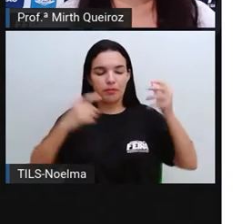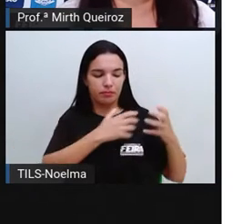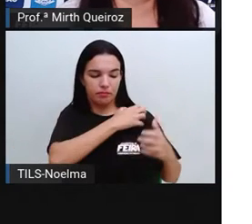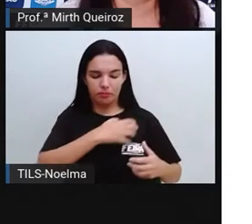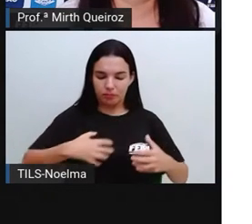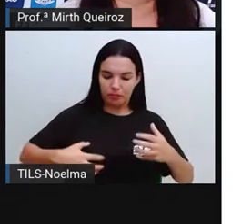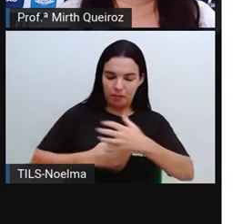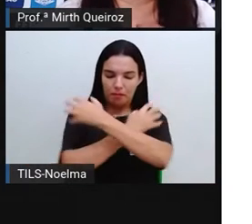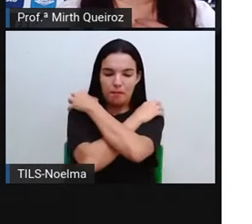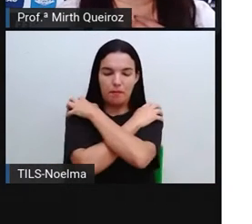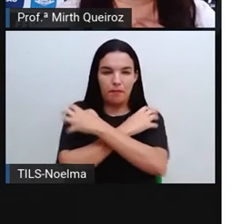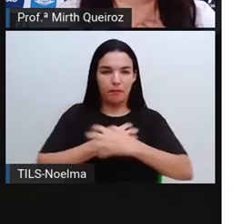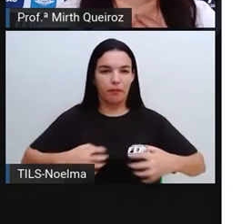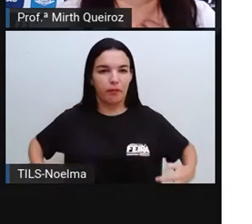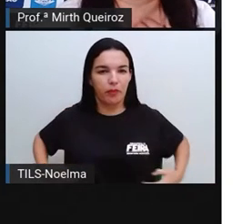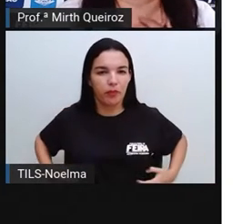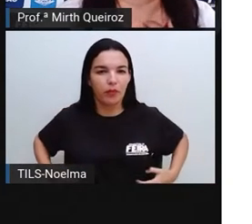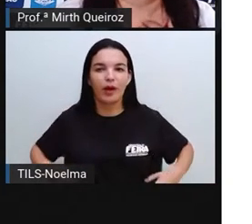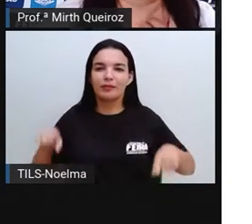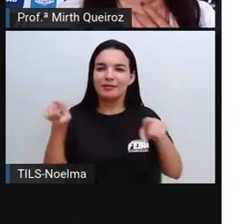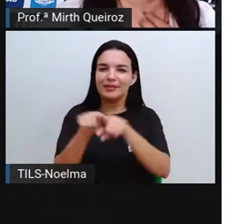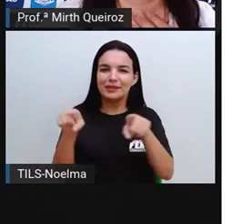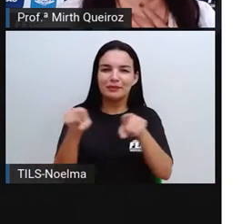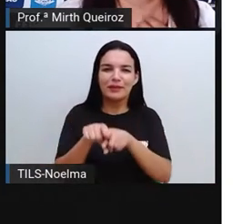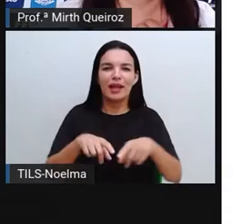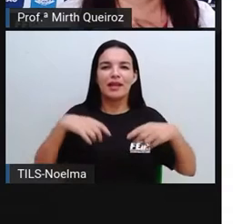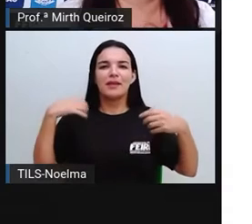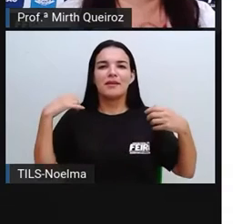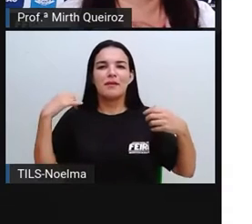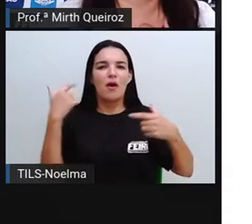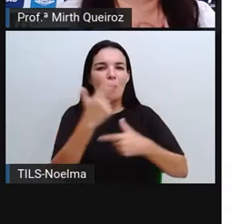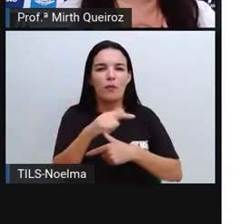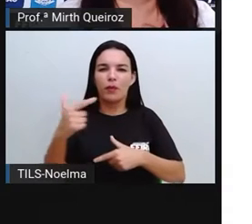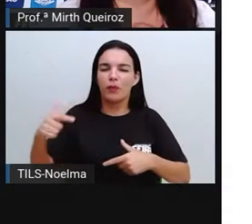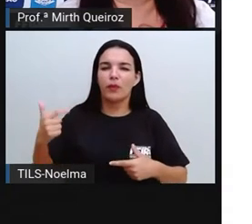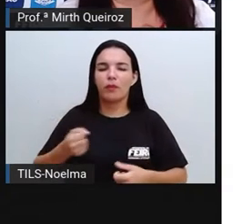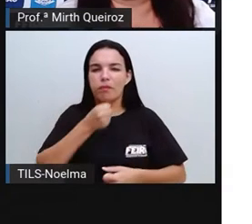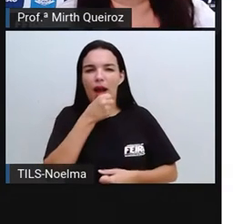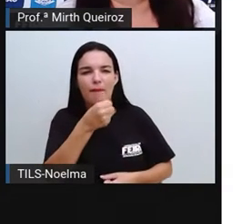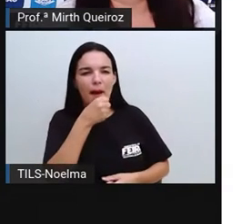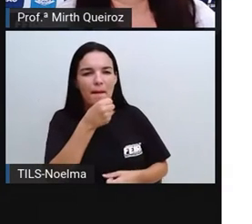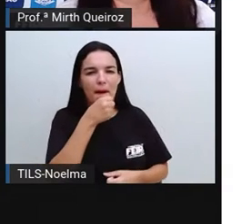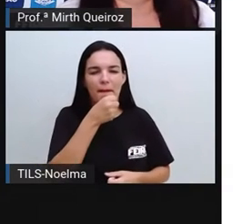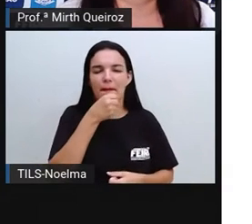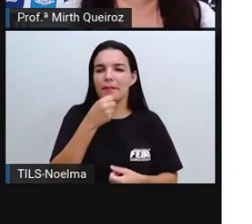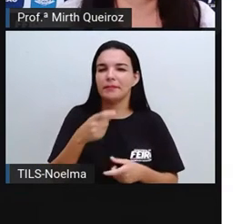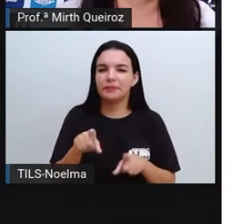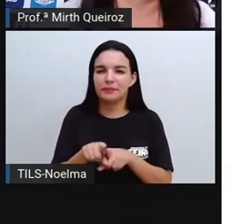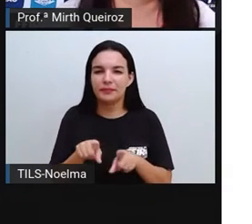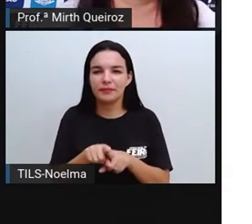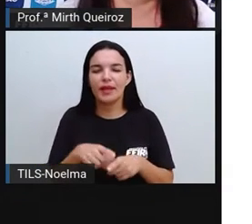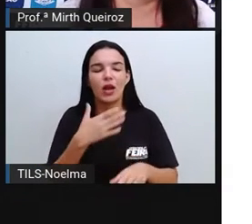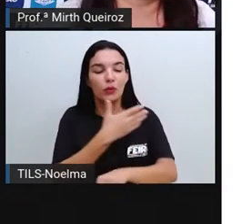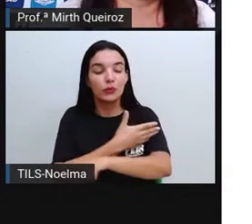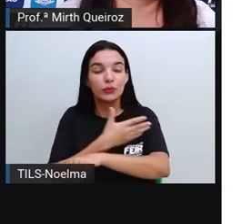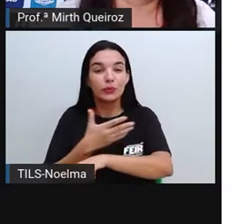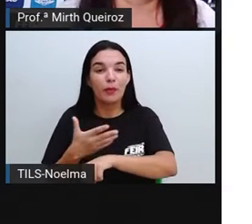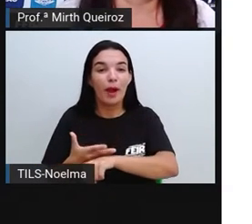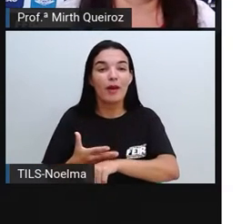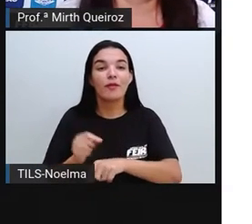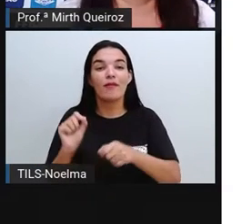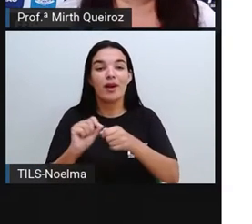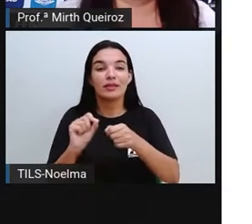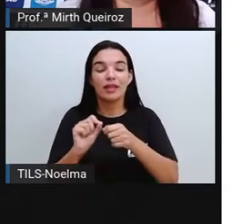vaquejada, dentre outros, né? Esses eram alguns dos personagens, né? Que ele costumava aí